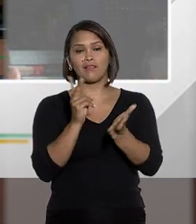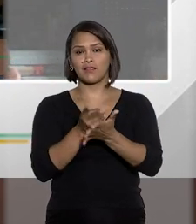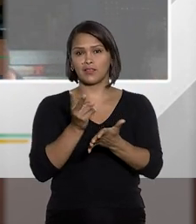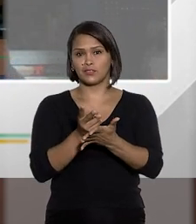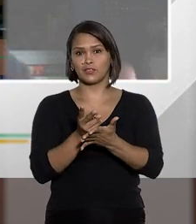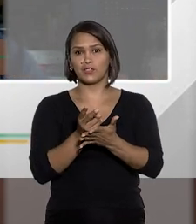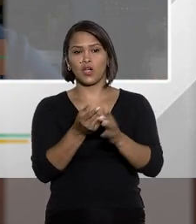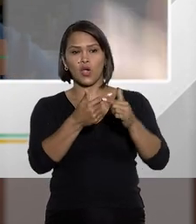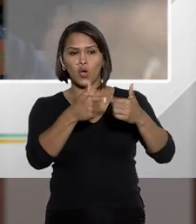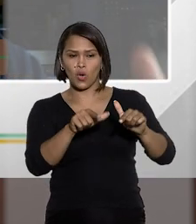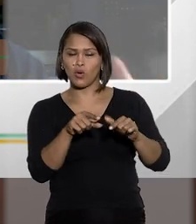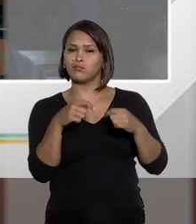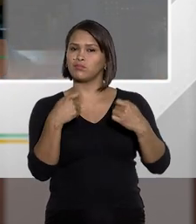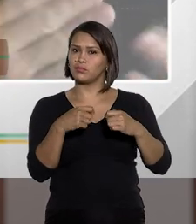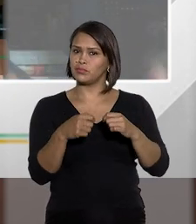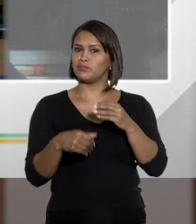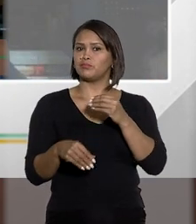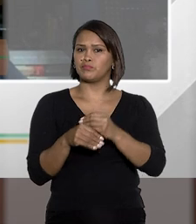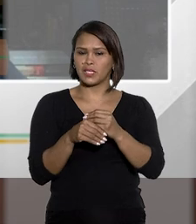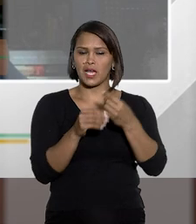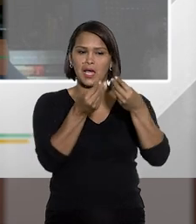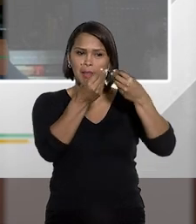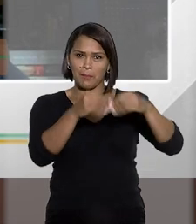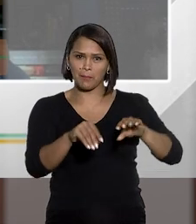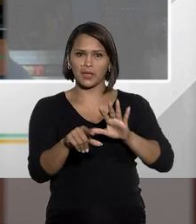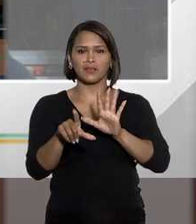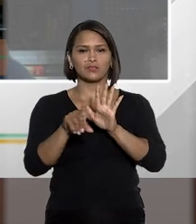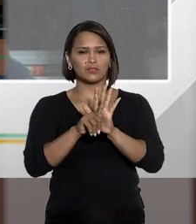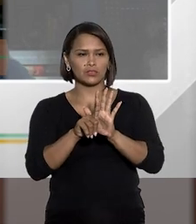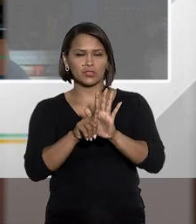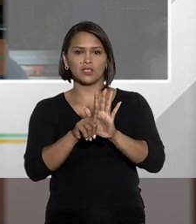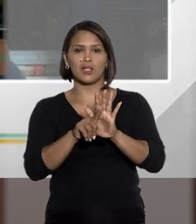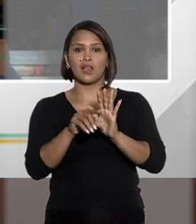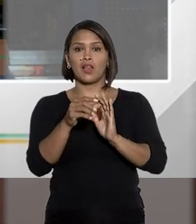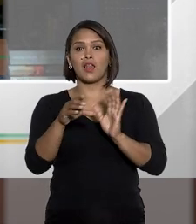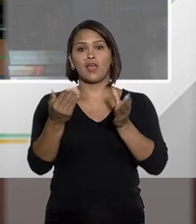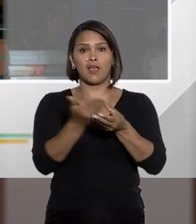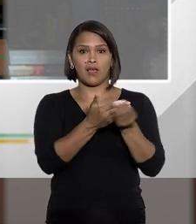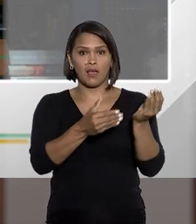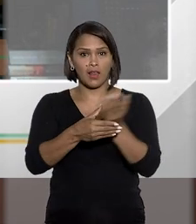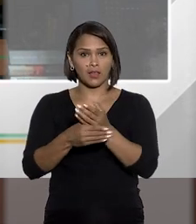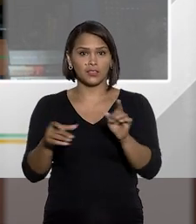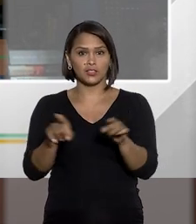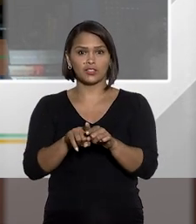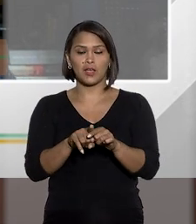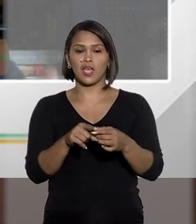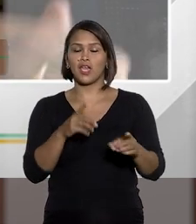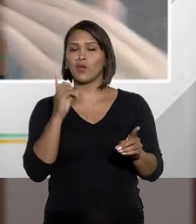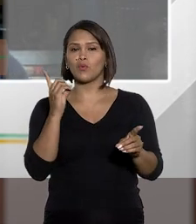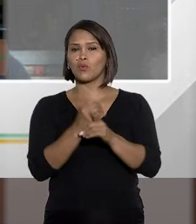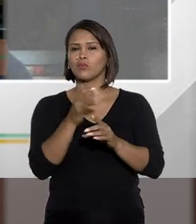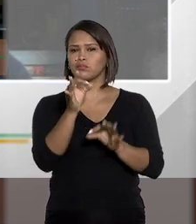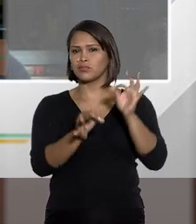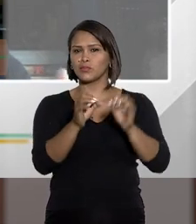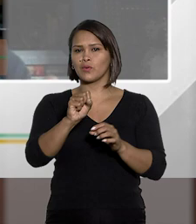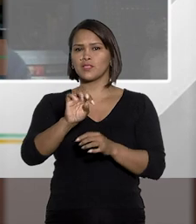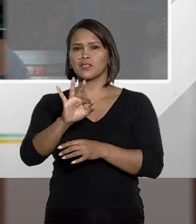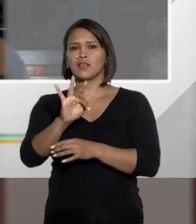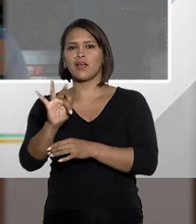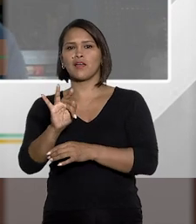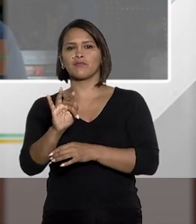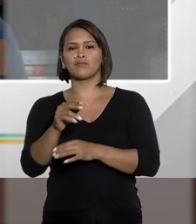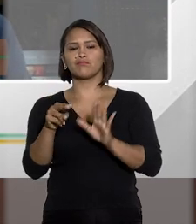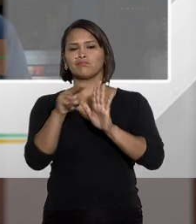lei já está vigente. Outros dizem que ela segue a vacácio da Líndibe. Agora, eu encontrei julgados do STF